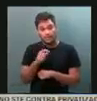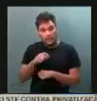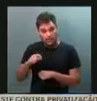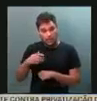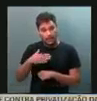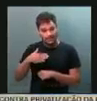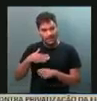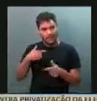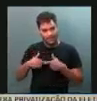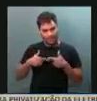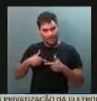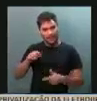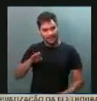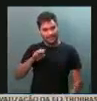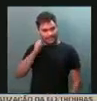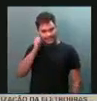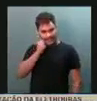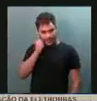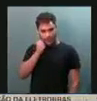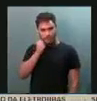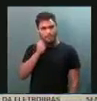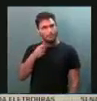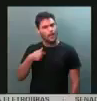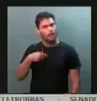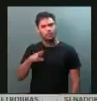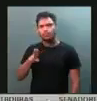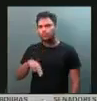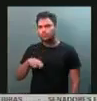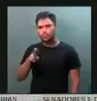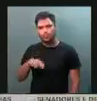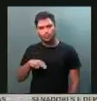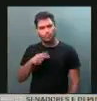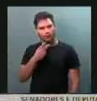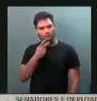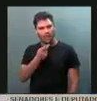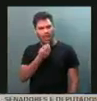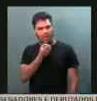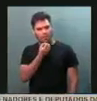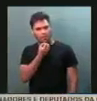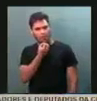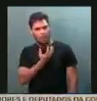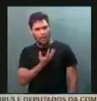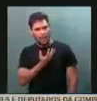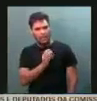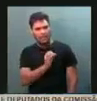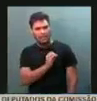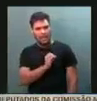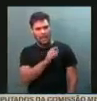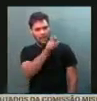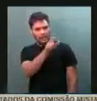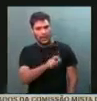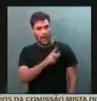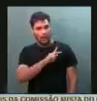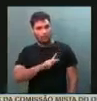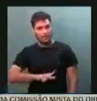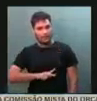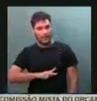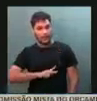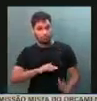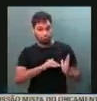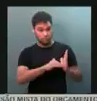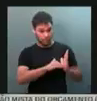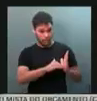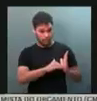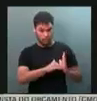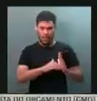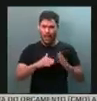mandato, eu nunca fiz nenhum elogio ao presidente do Senado. E